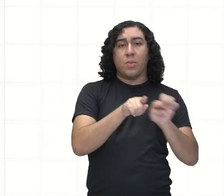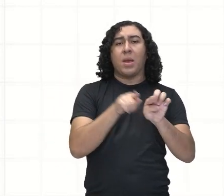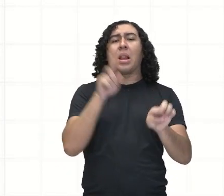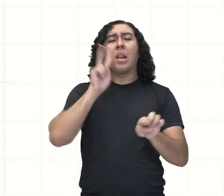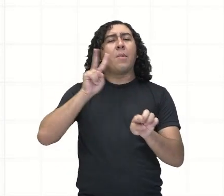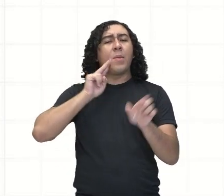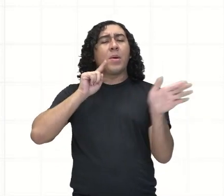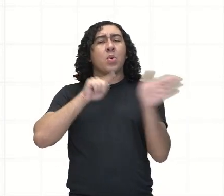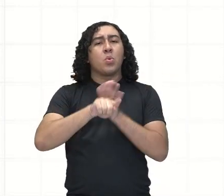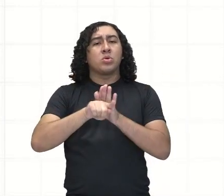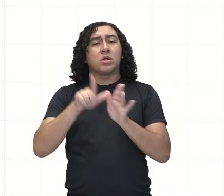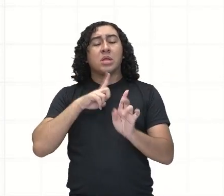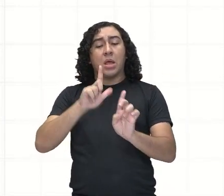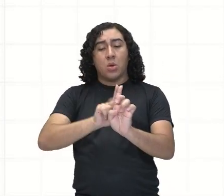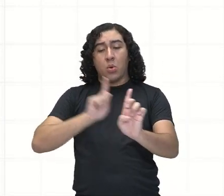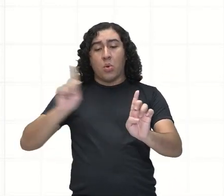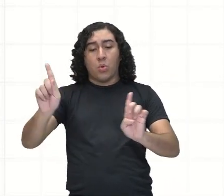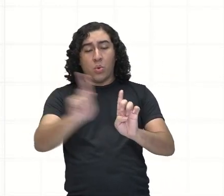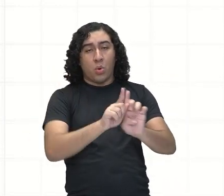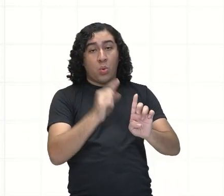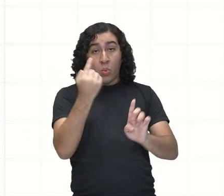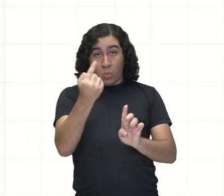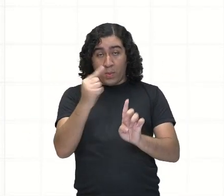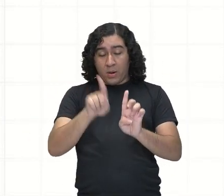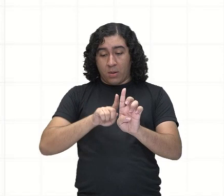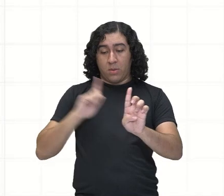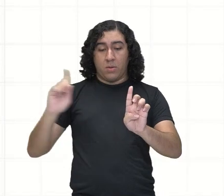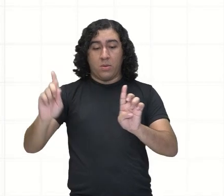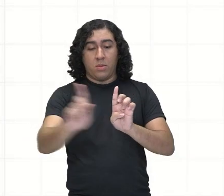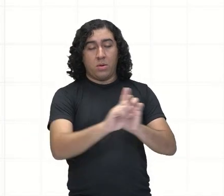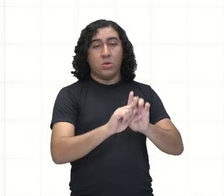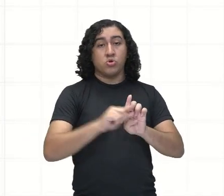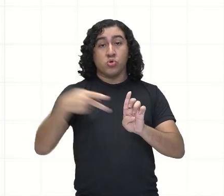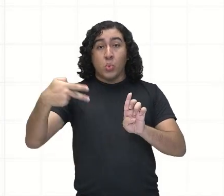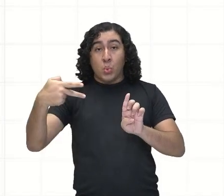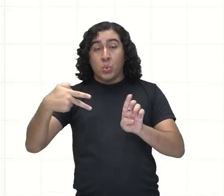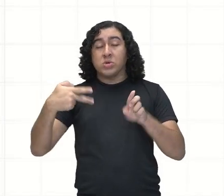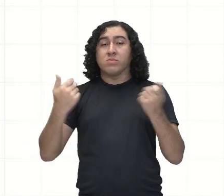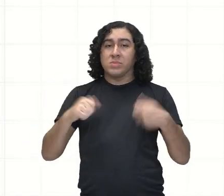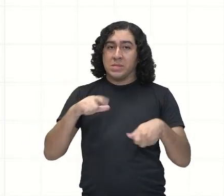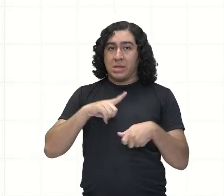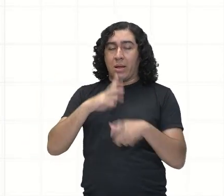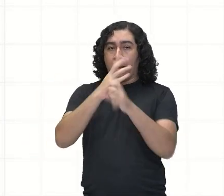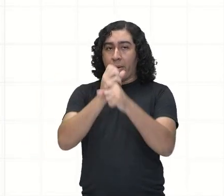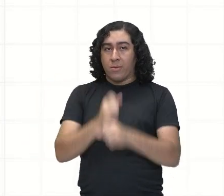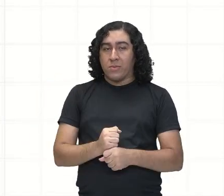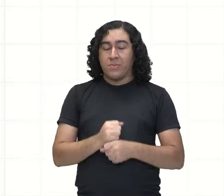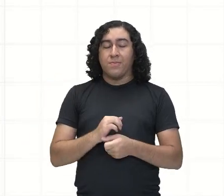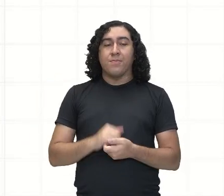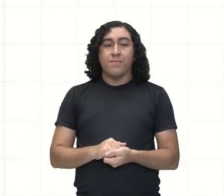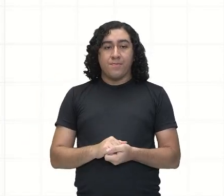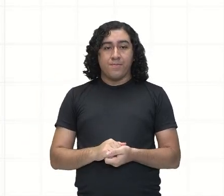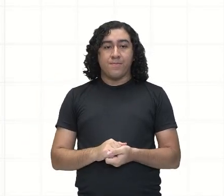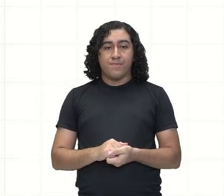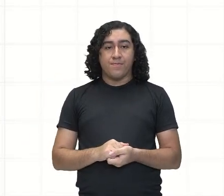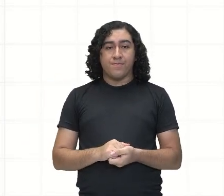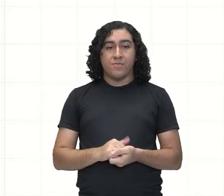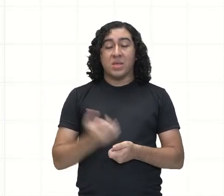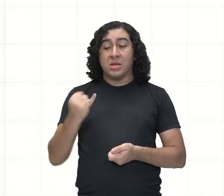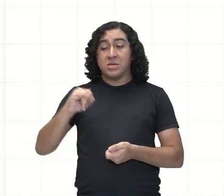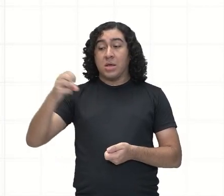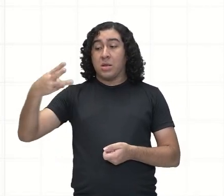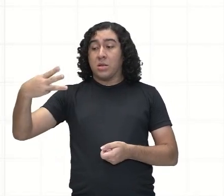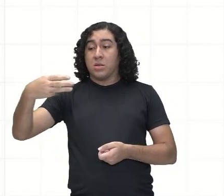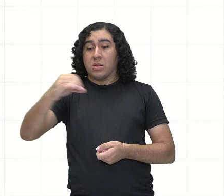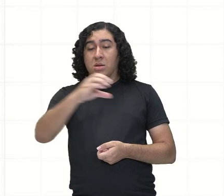A distância percorrida em uma volta é igual ao comprimento da circunferência do lago, né? Que é 300 metros.